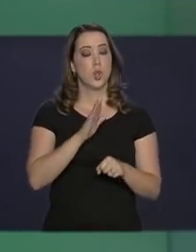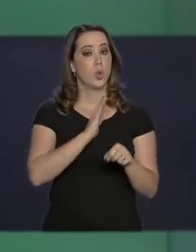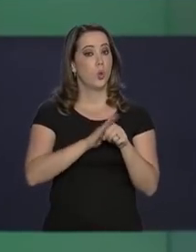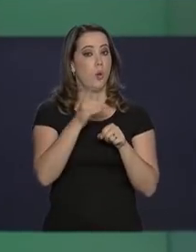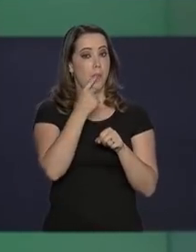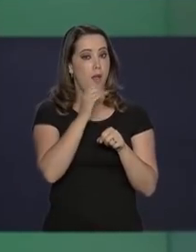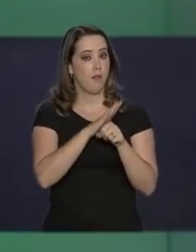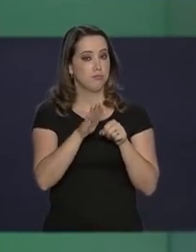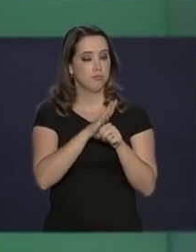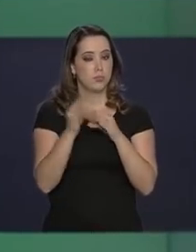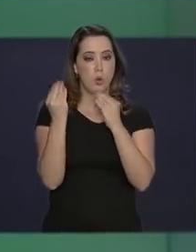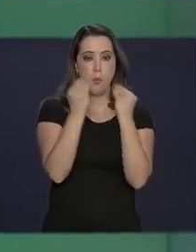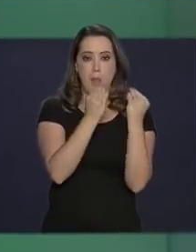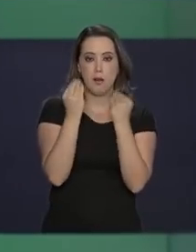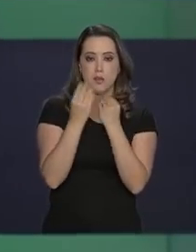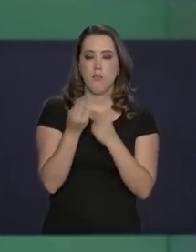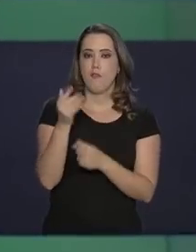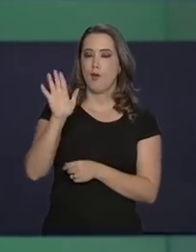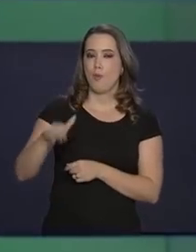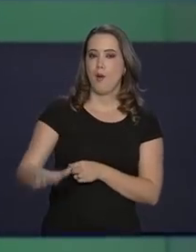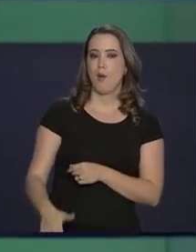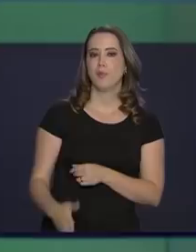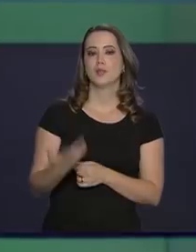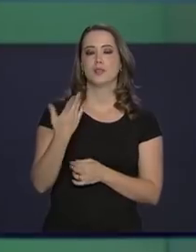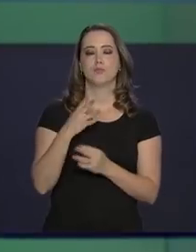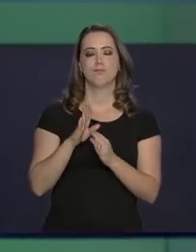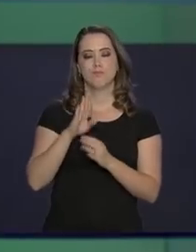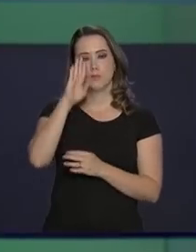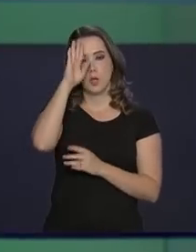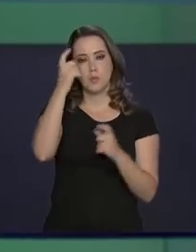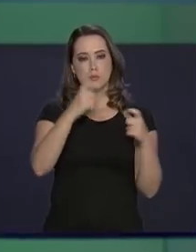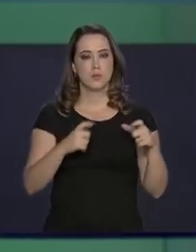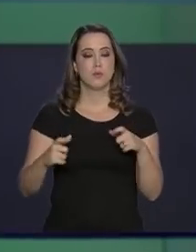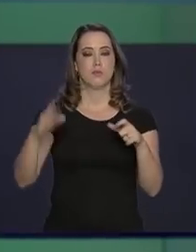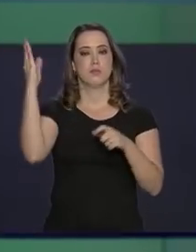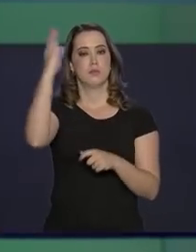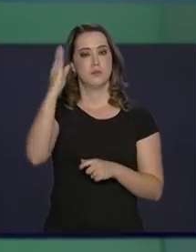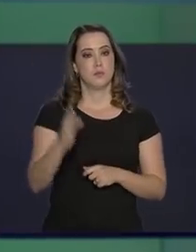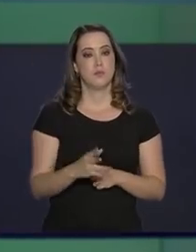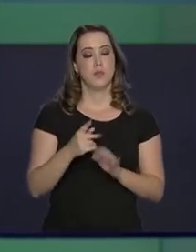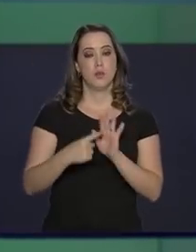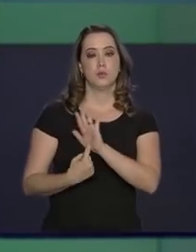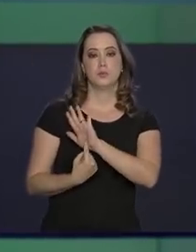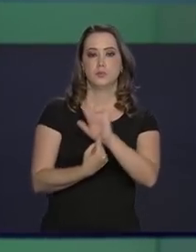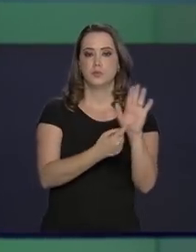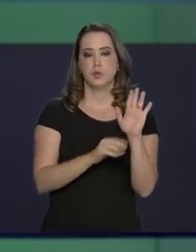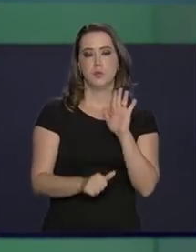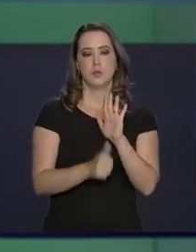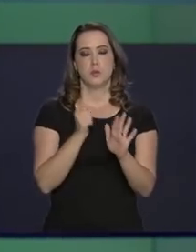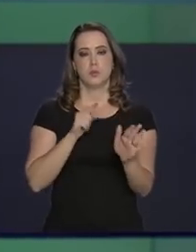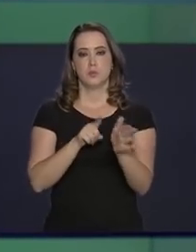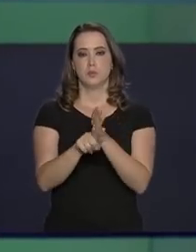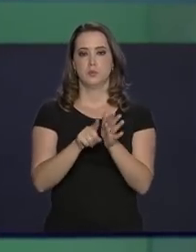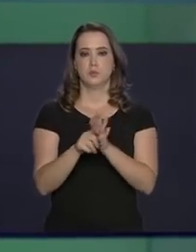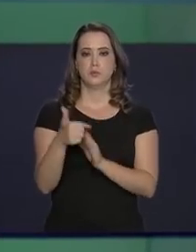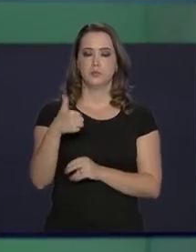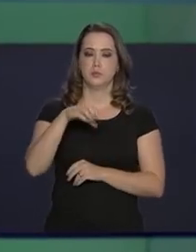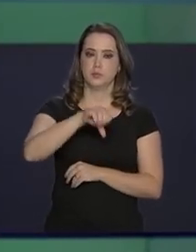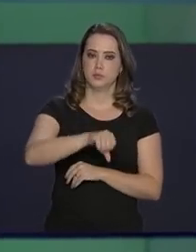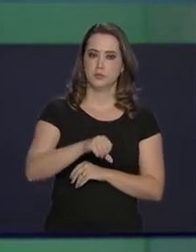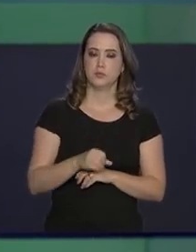Tomate e melancia estão mais baratos nas principais ceasas do país. É o que mostra o primeiro boletim de